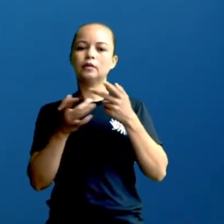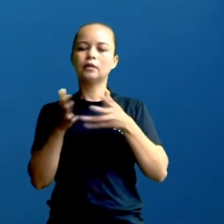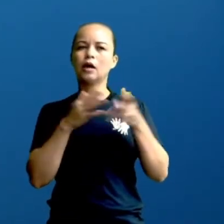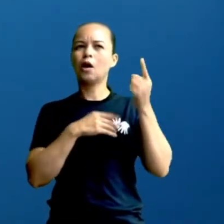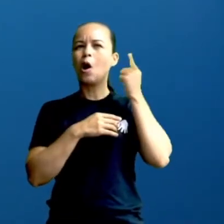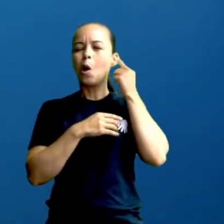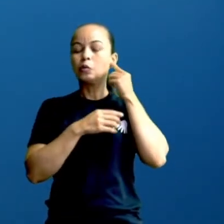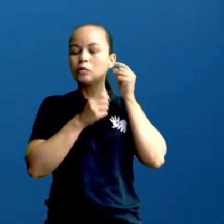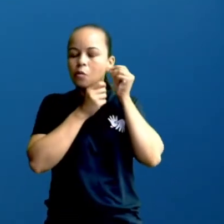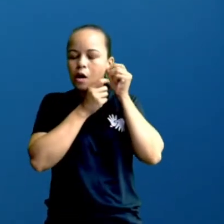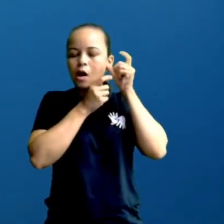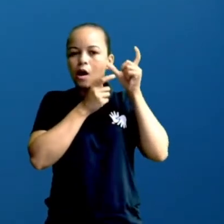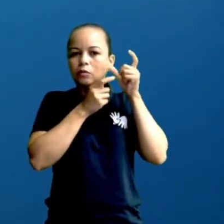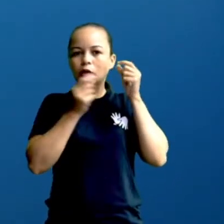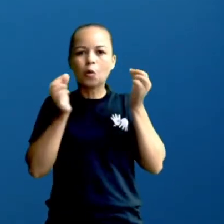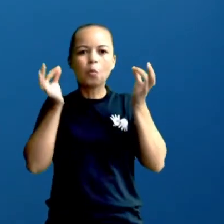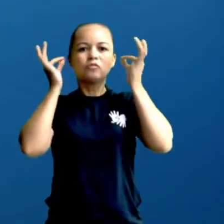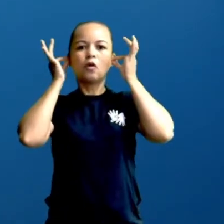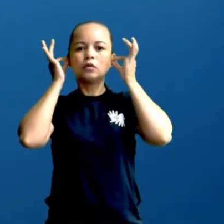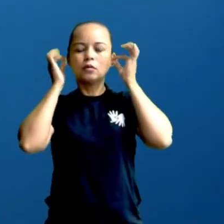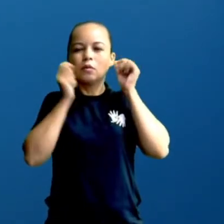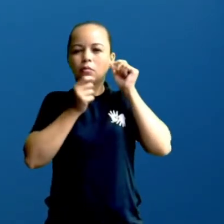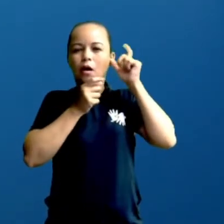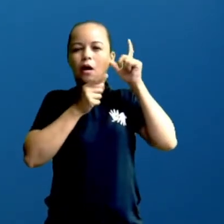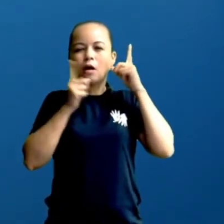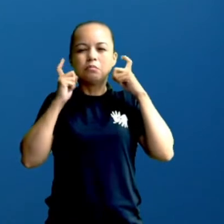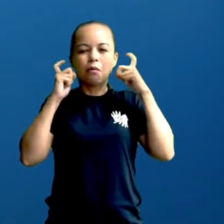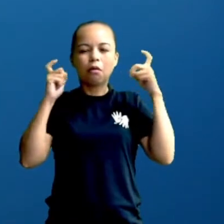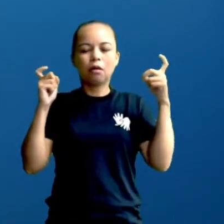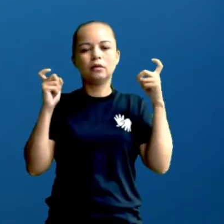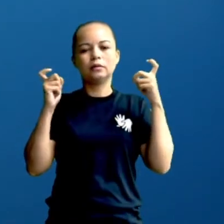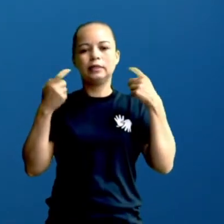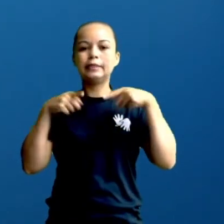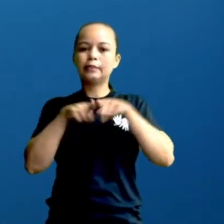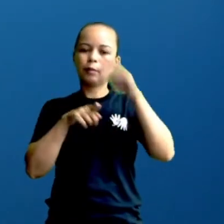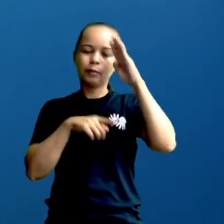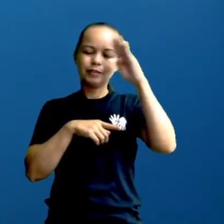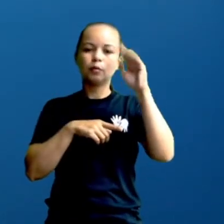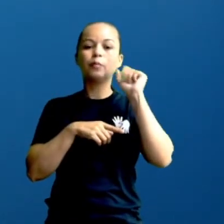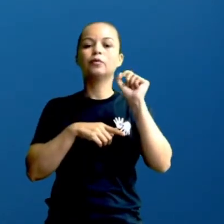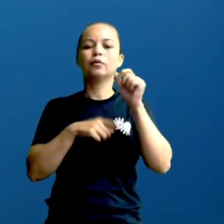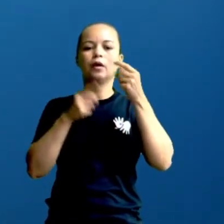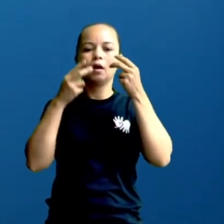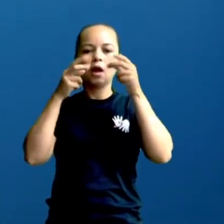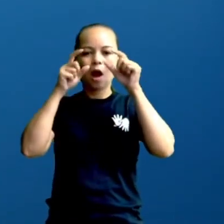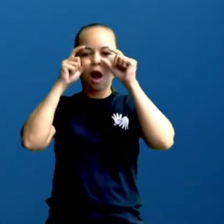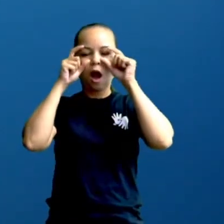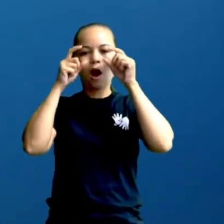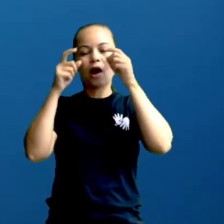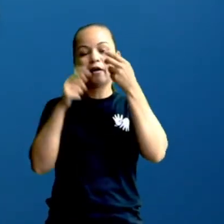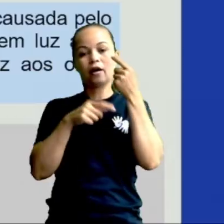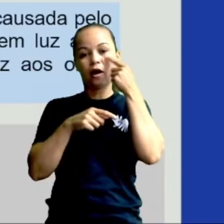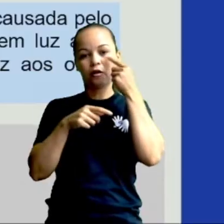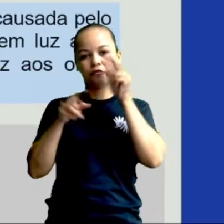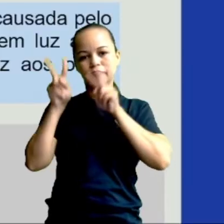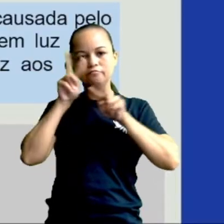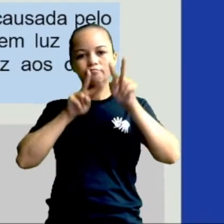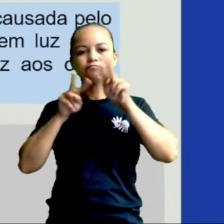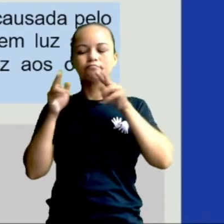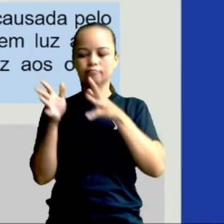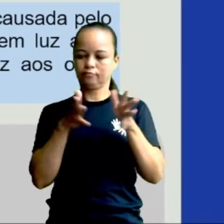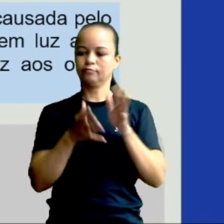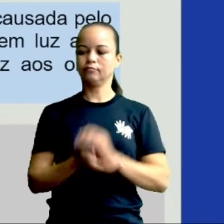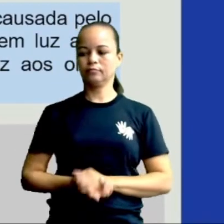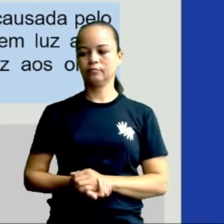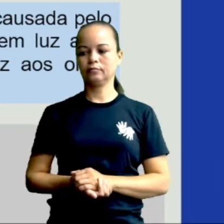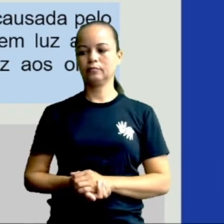usarmos muito o fone de ouvido, e principalmente a nossa visão, por conta das telinhas. Vamos ver? Ó, por conta